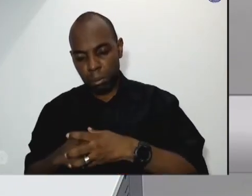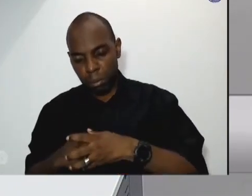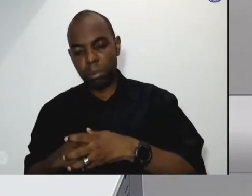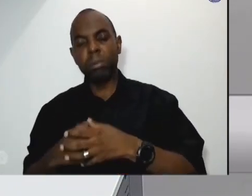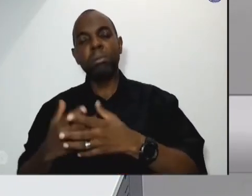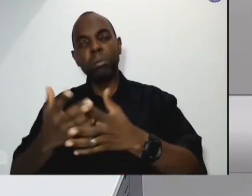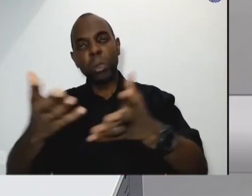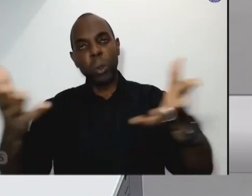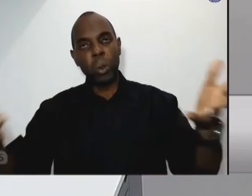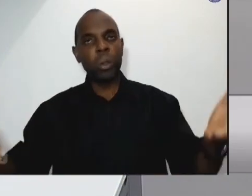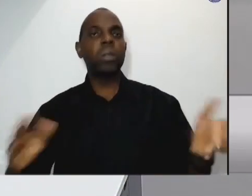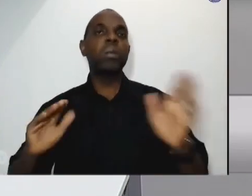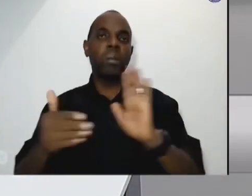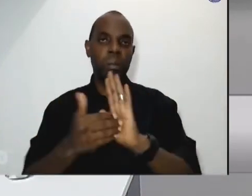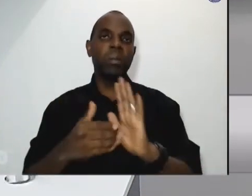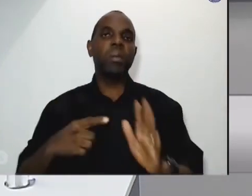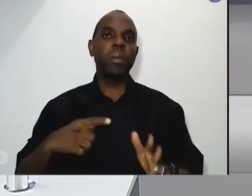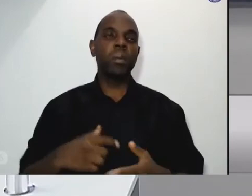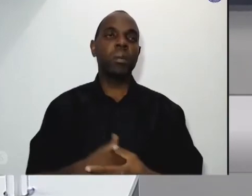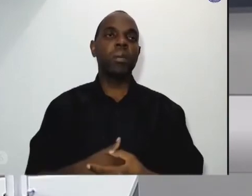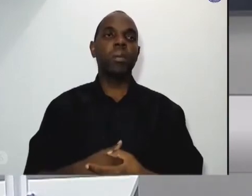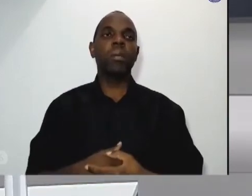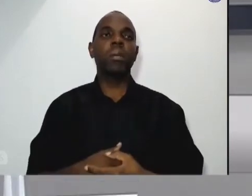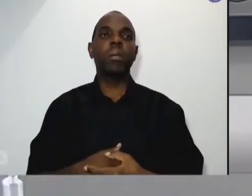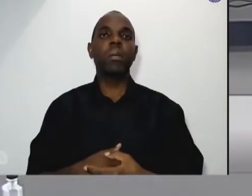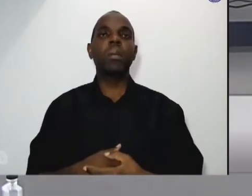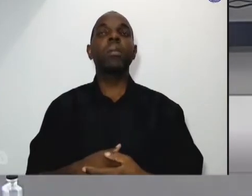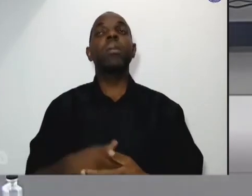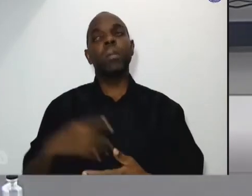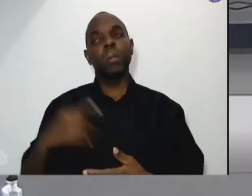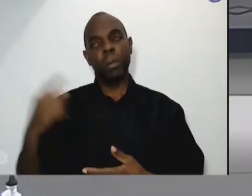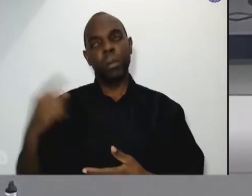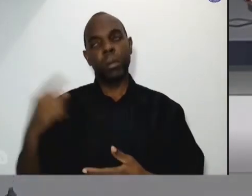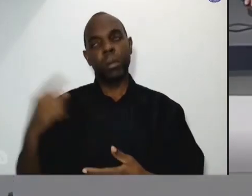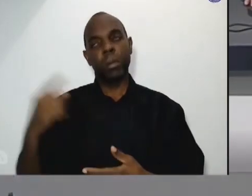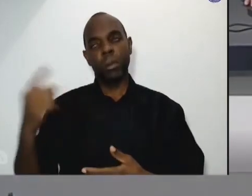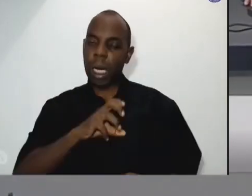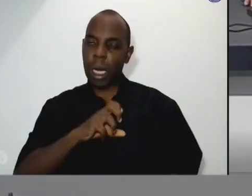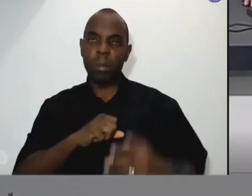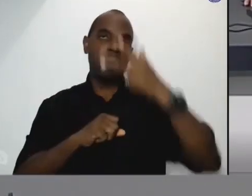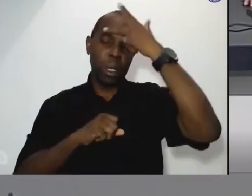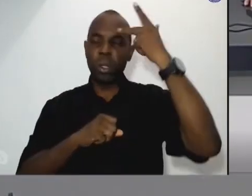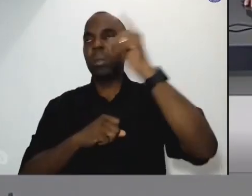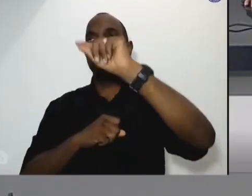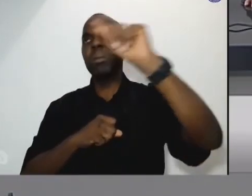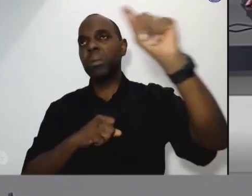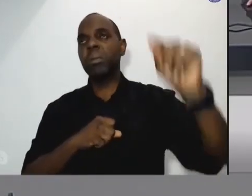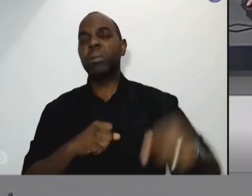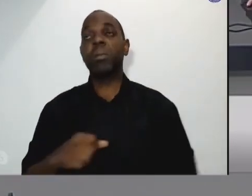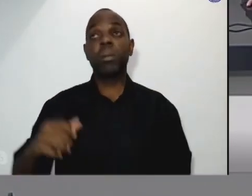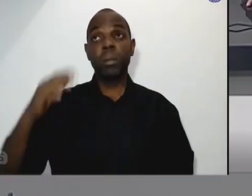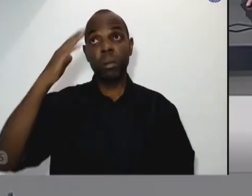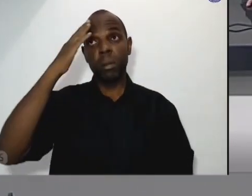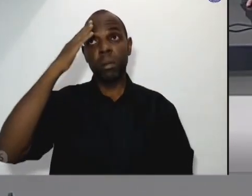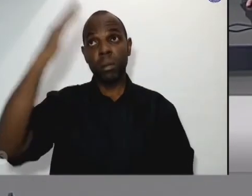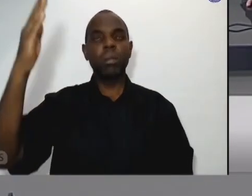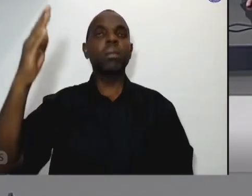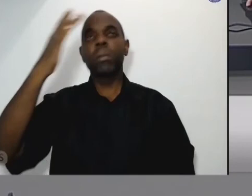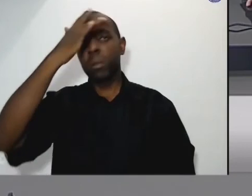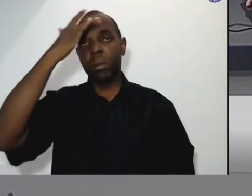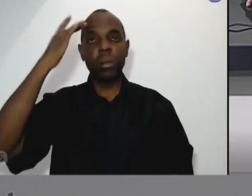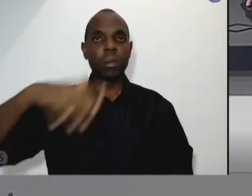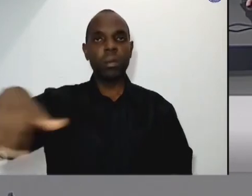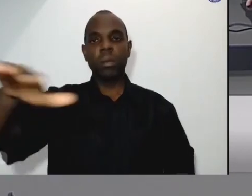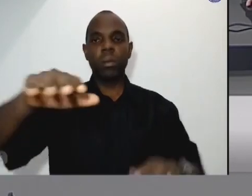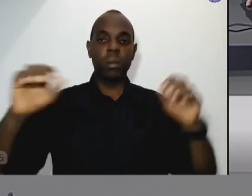próximo é isso que precisamos quero mais uma vez agradecer também todos que vieram neste plenário